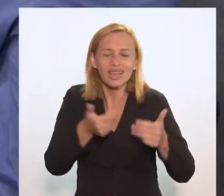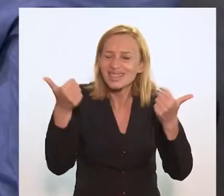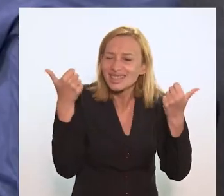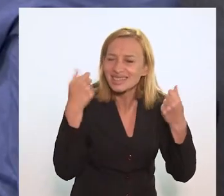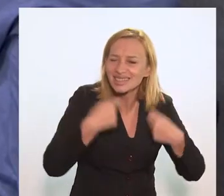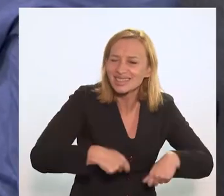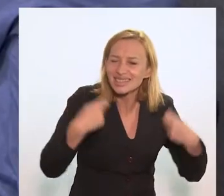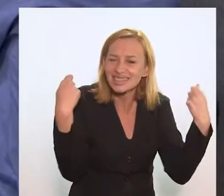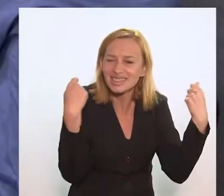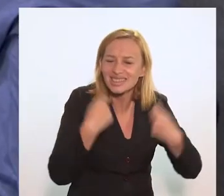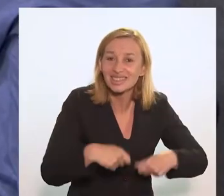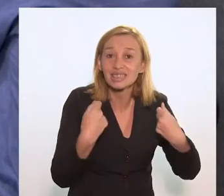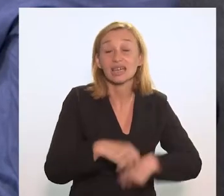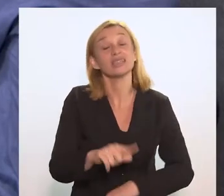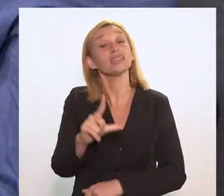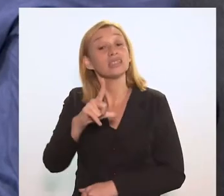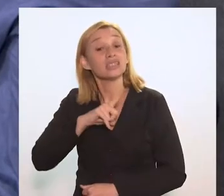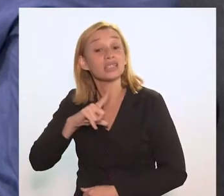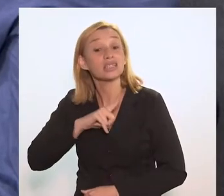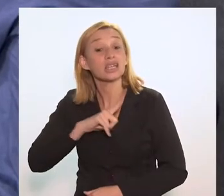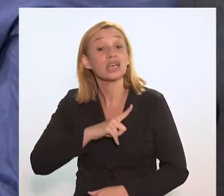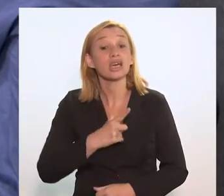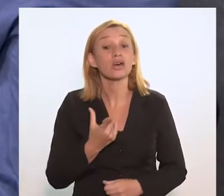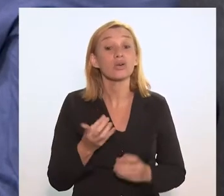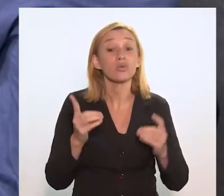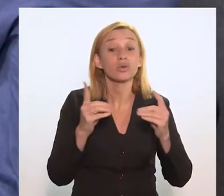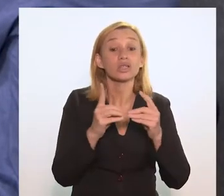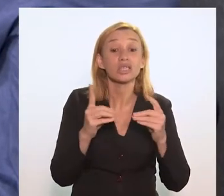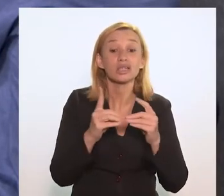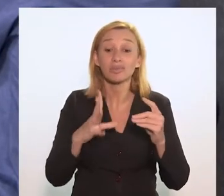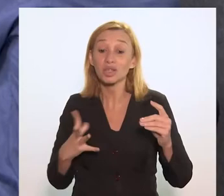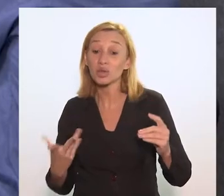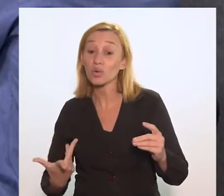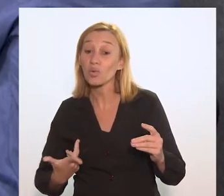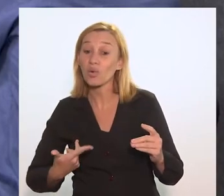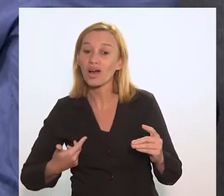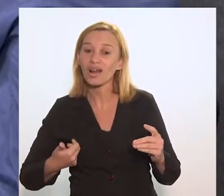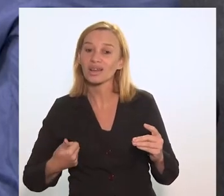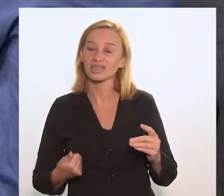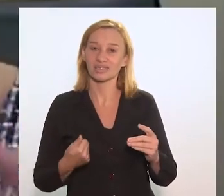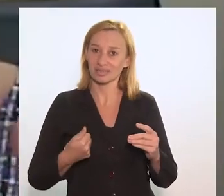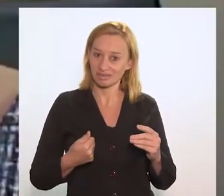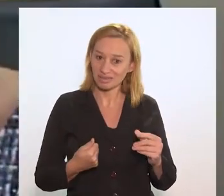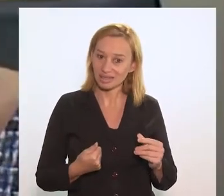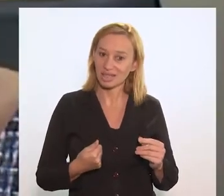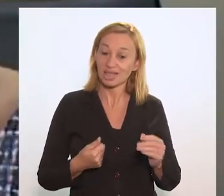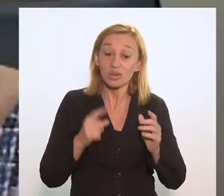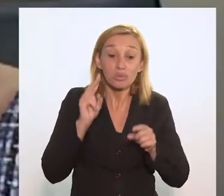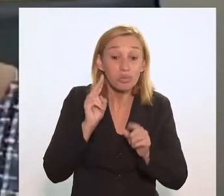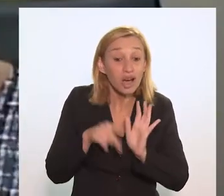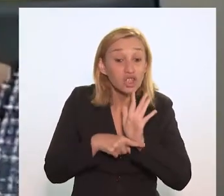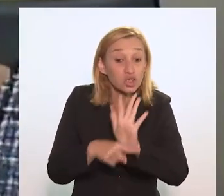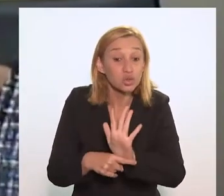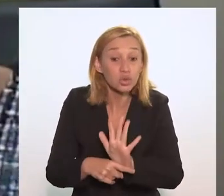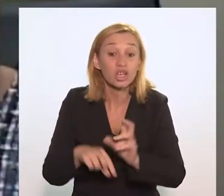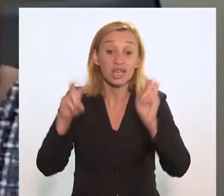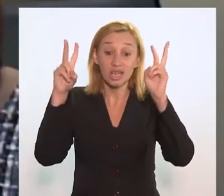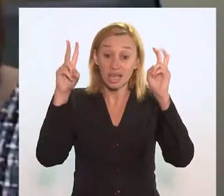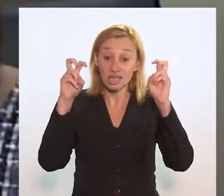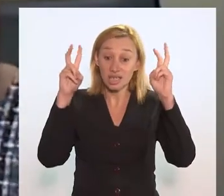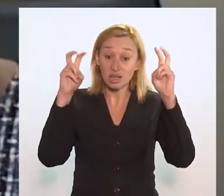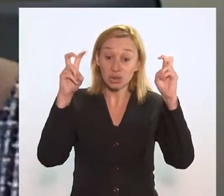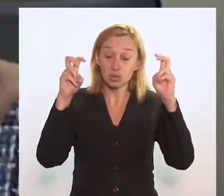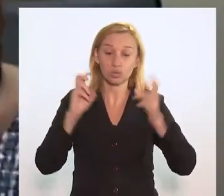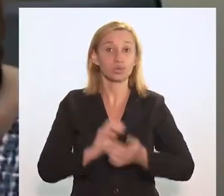essa necessidade de ter um atendimento orgânico, sabendo que essa questão não